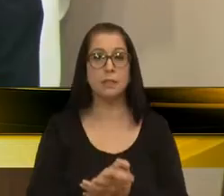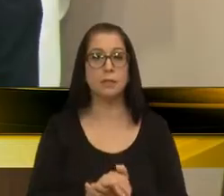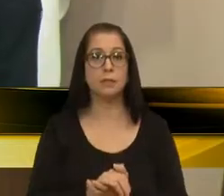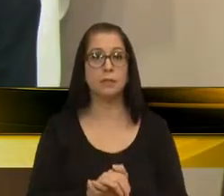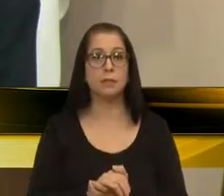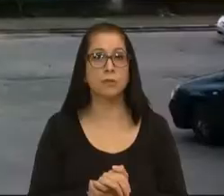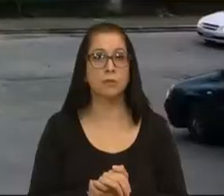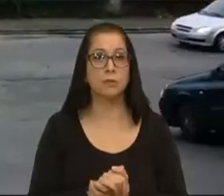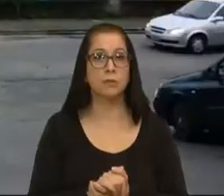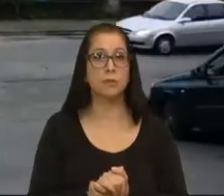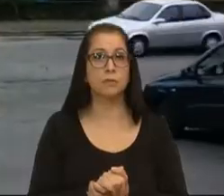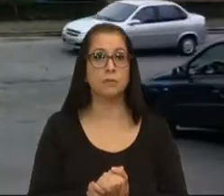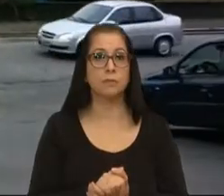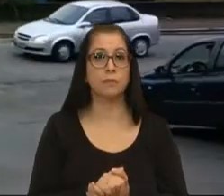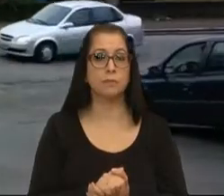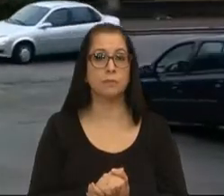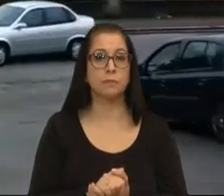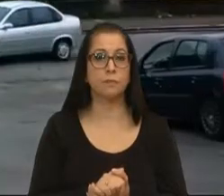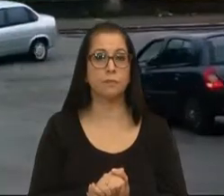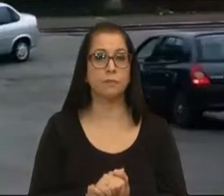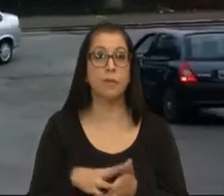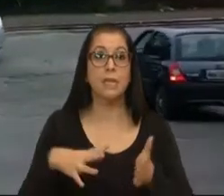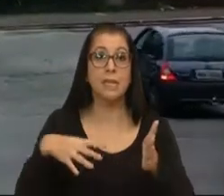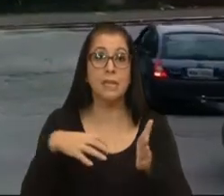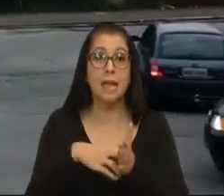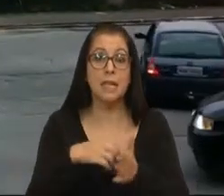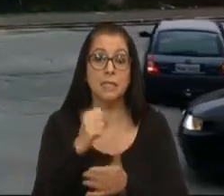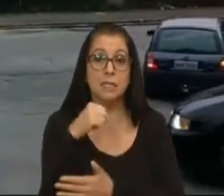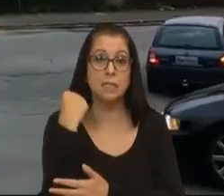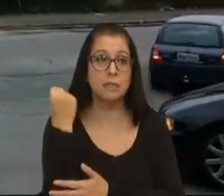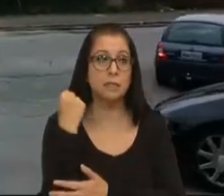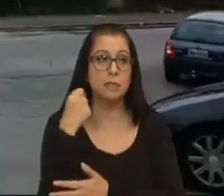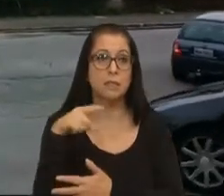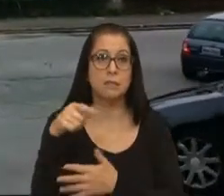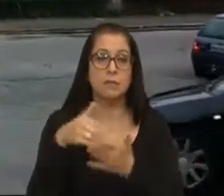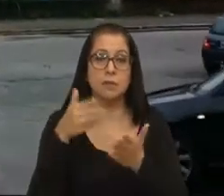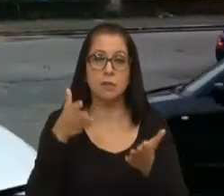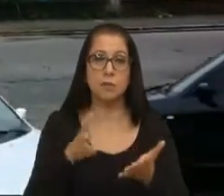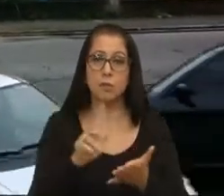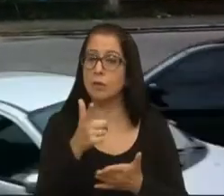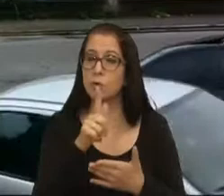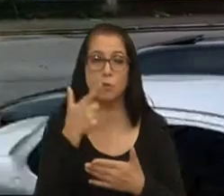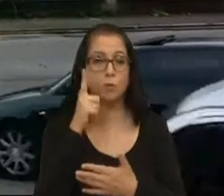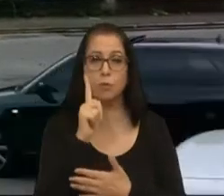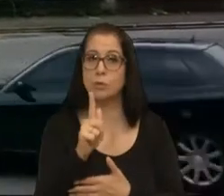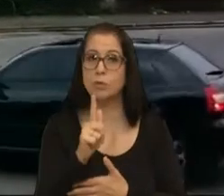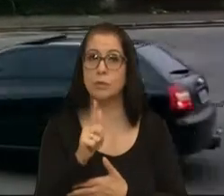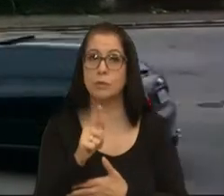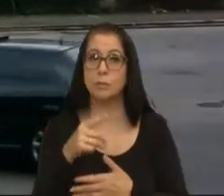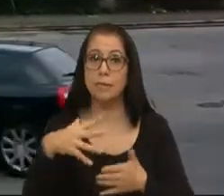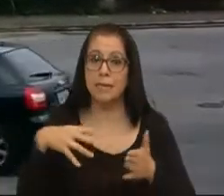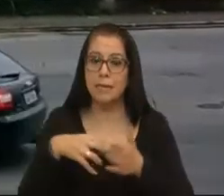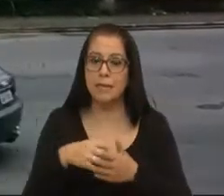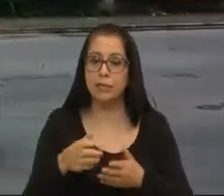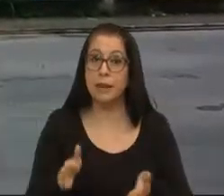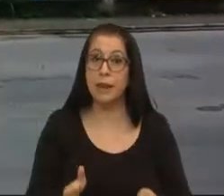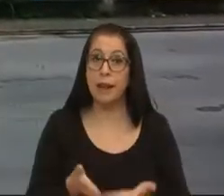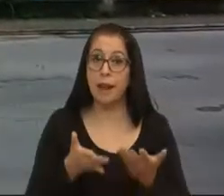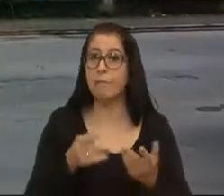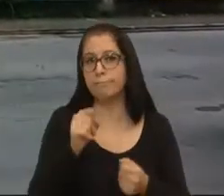acidentes graves até agora não deu, mas acidentes leves toda hora,